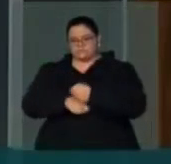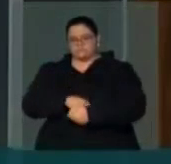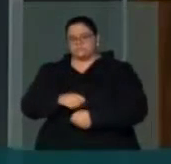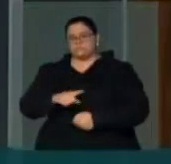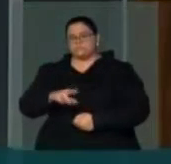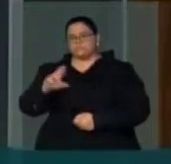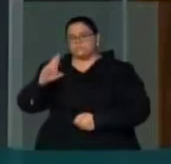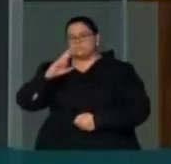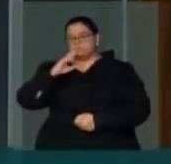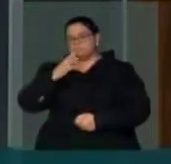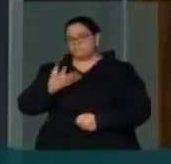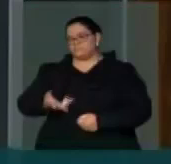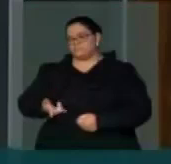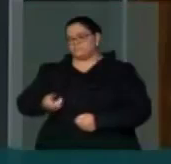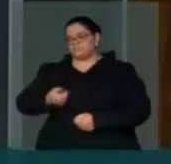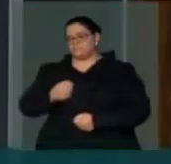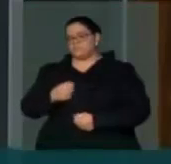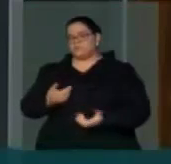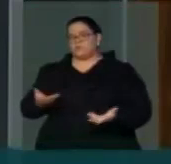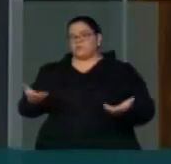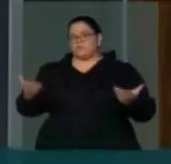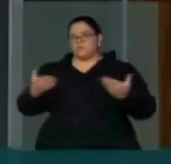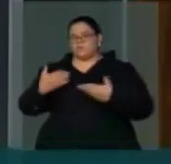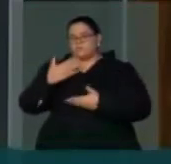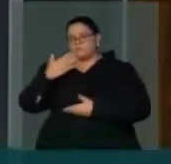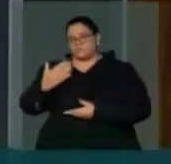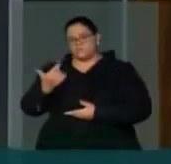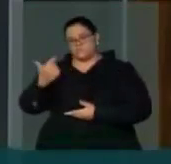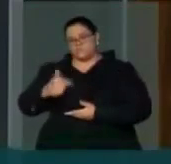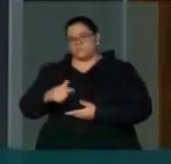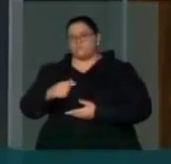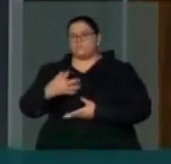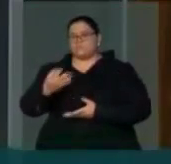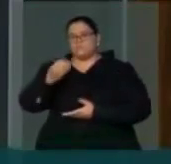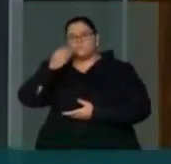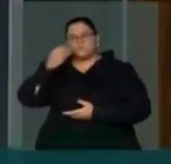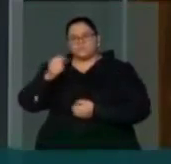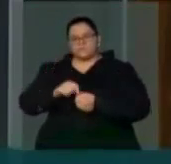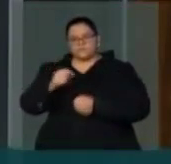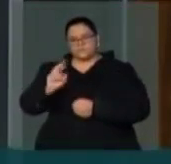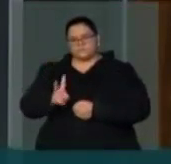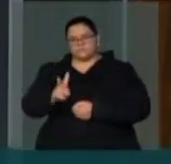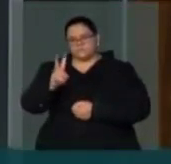extraordinários e apelar para que se reveja essa situação por parte do governo.